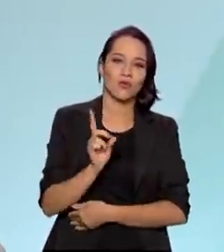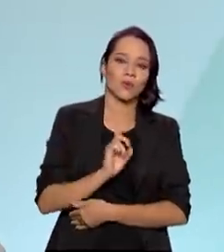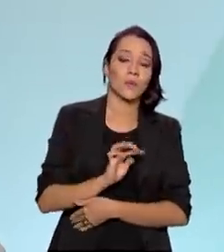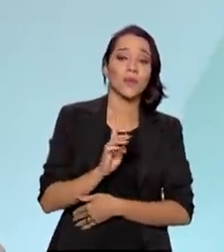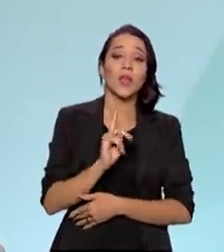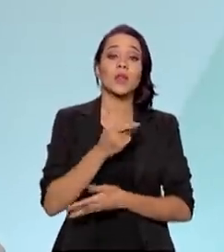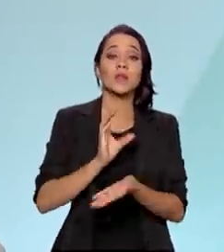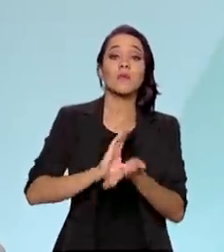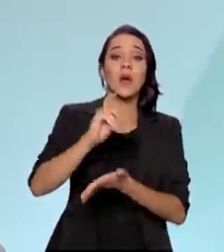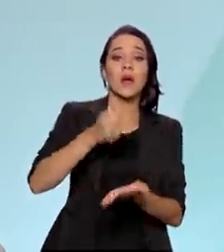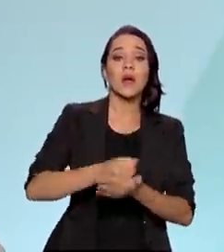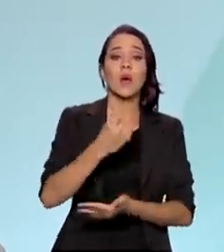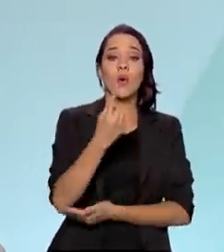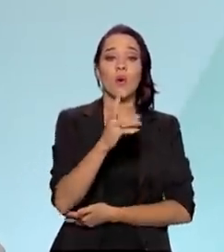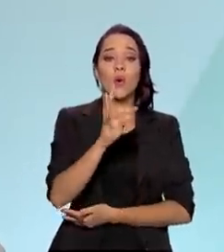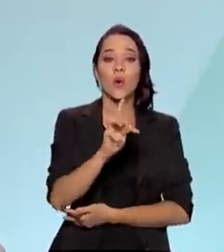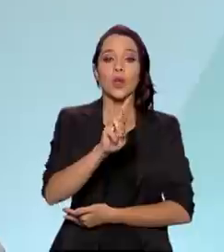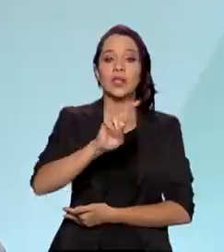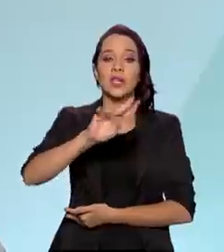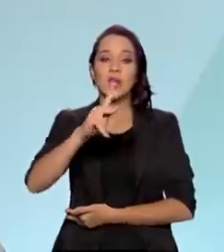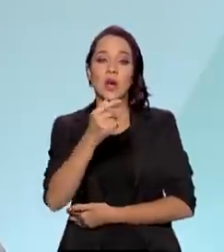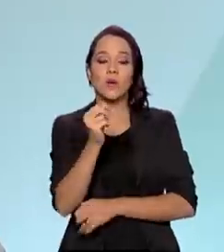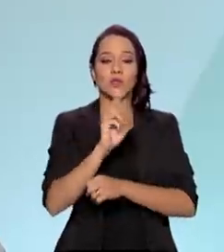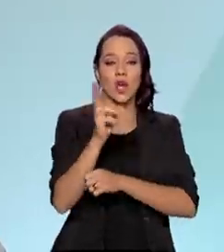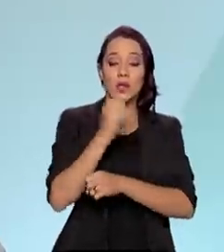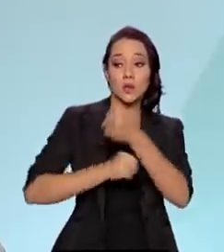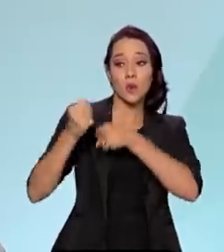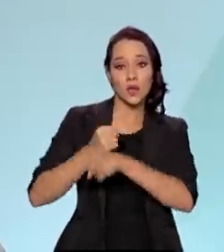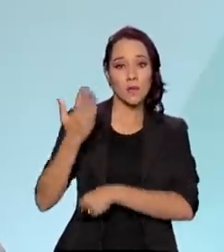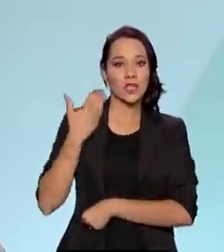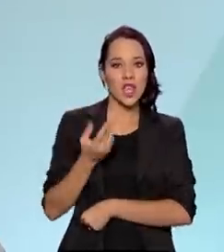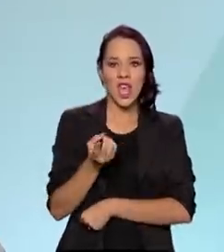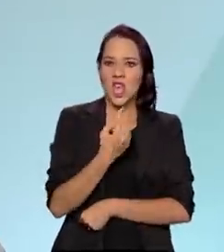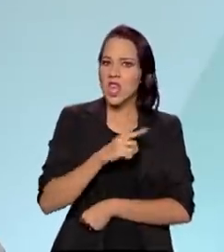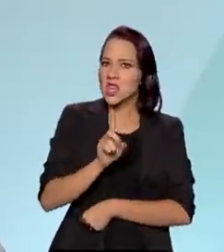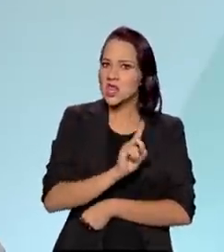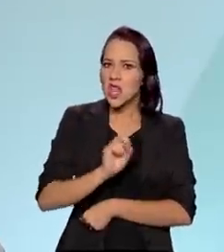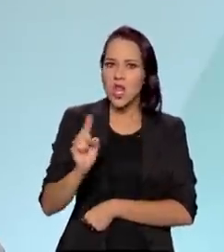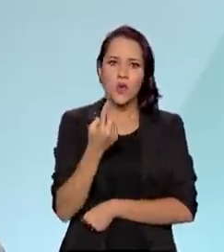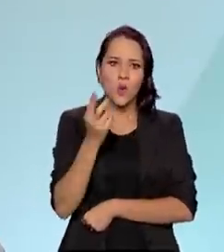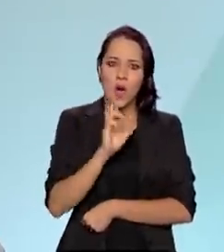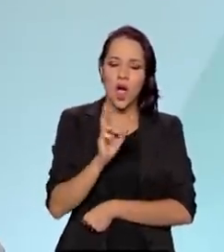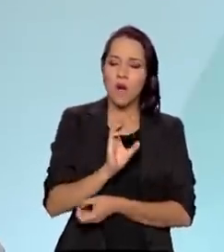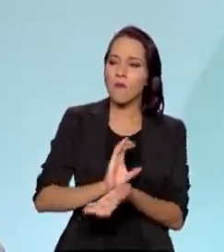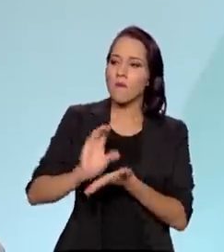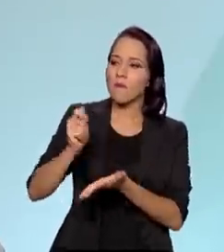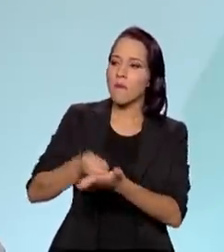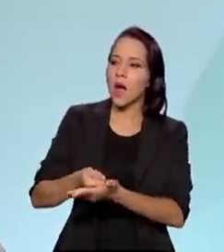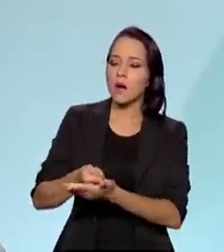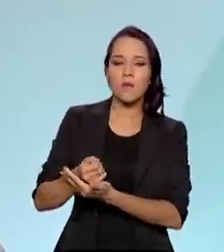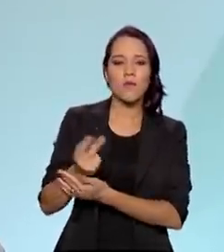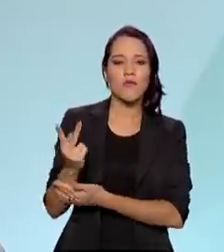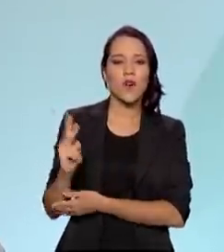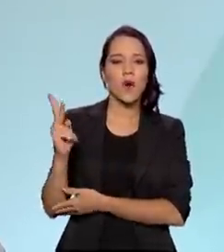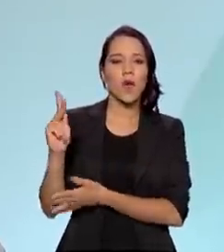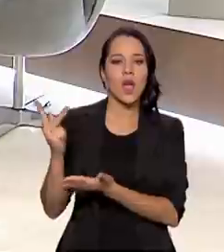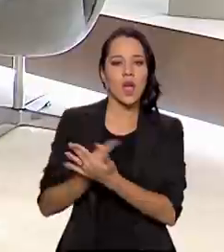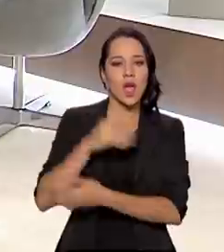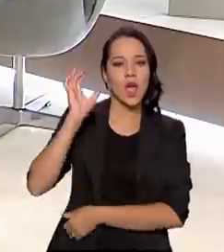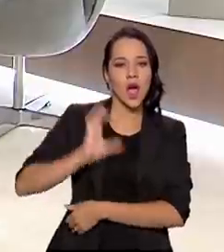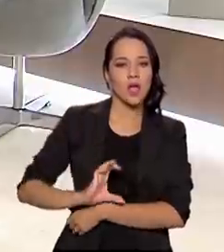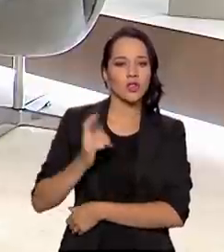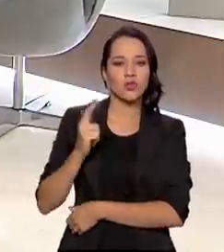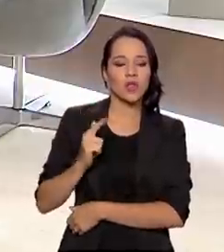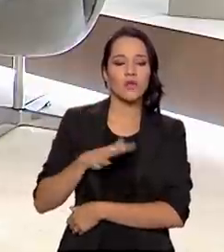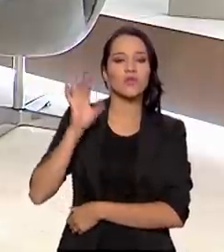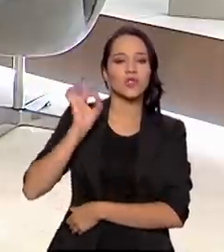nós pagamos um trilhão de reais no ano passado e nenhum único centavo foi pago por uma conta, por um cidadão que